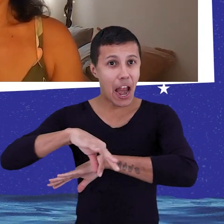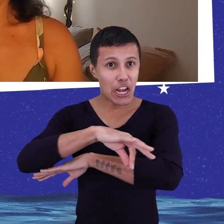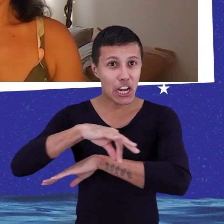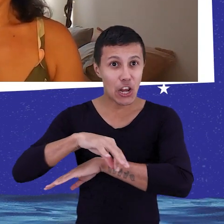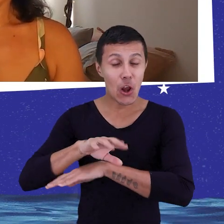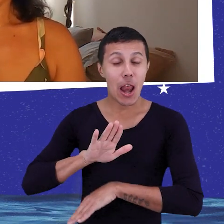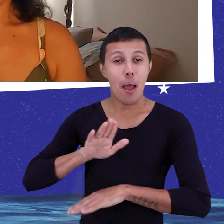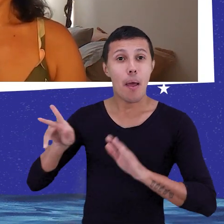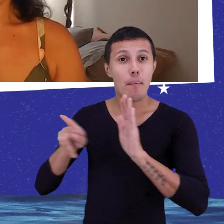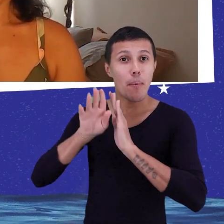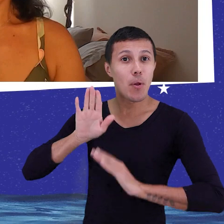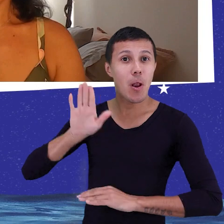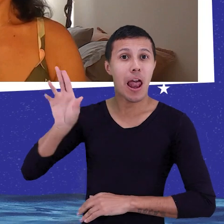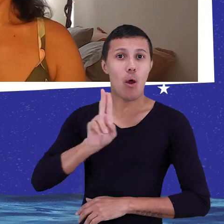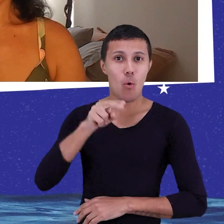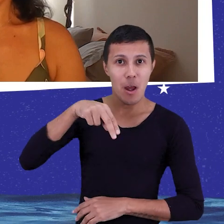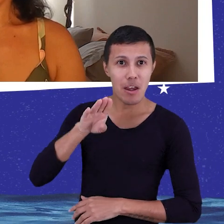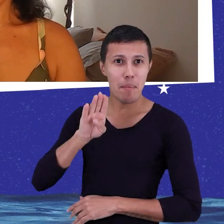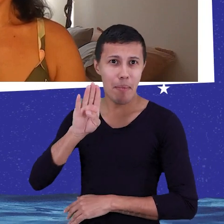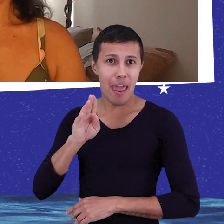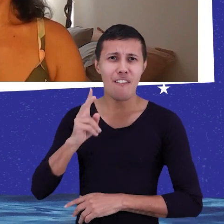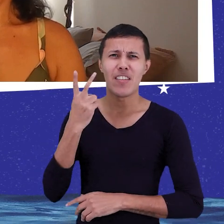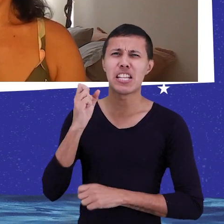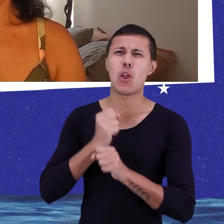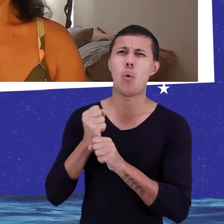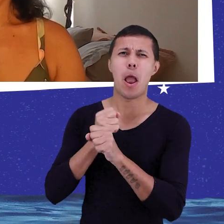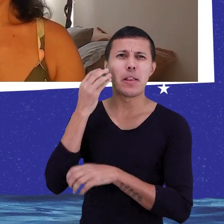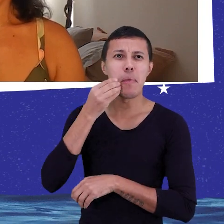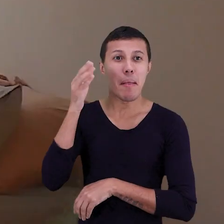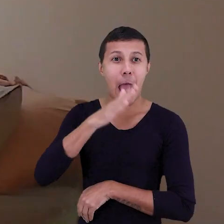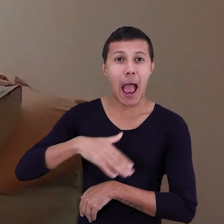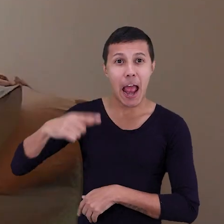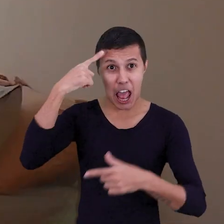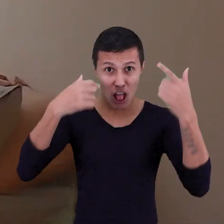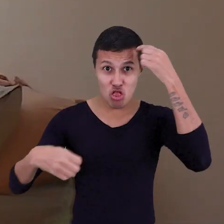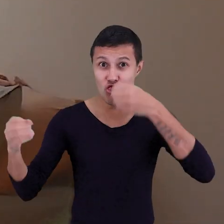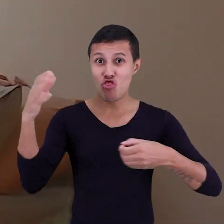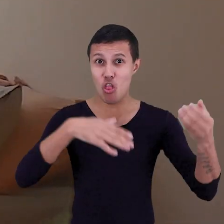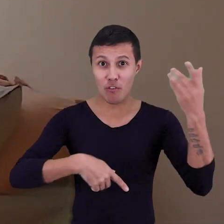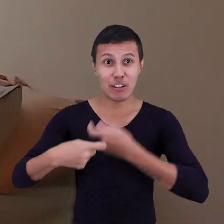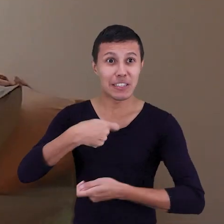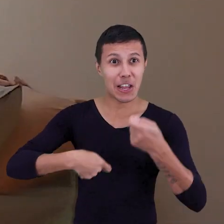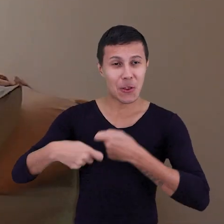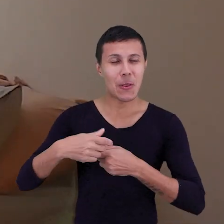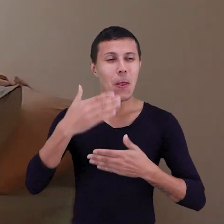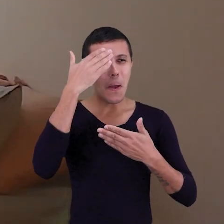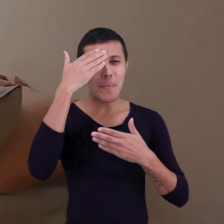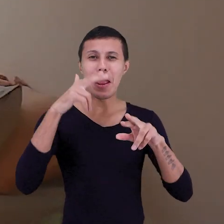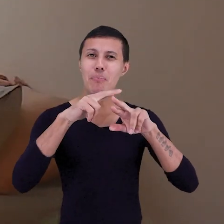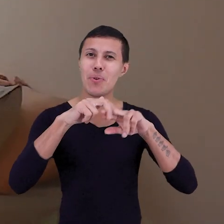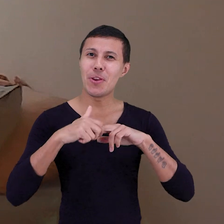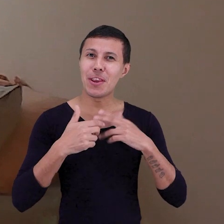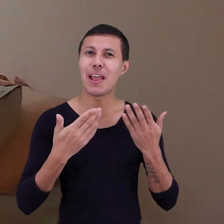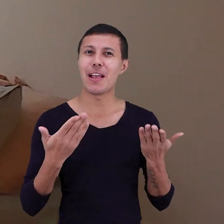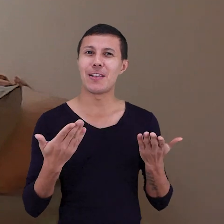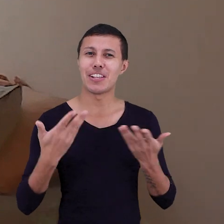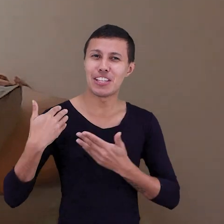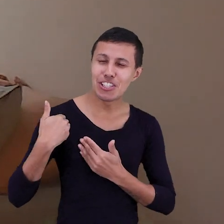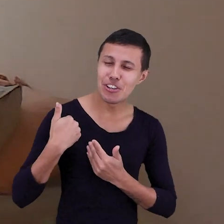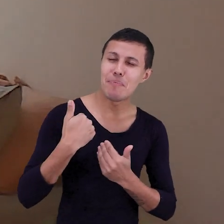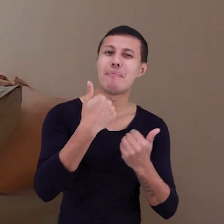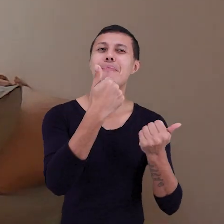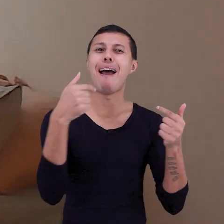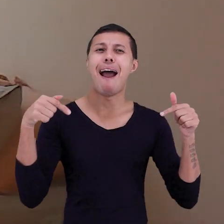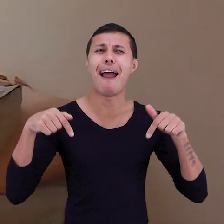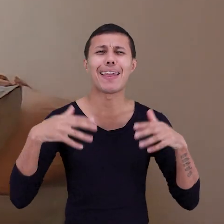empreende já há 25 anos nas áreas de inovação e novos negócios, né Ana? Exatamente, Patrícia. Obrigada aqui por esse convite